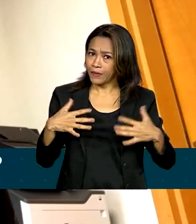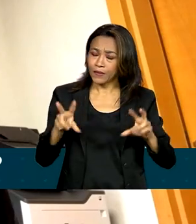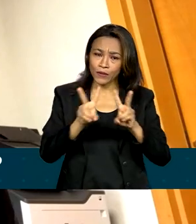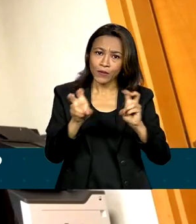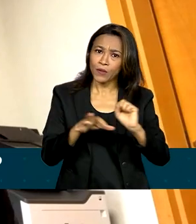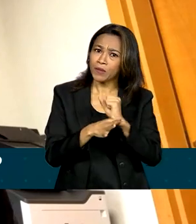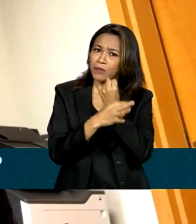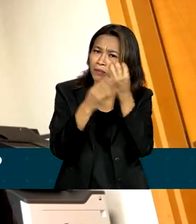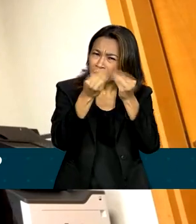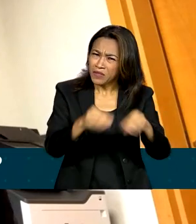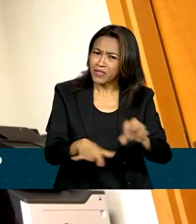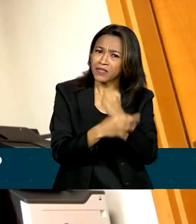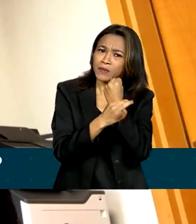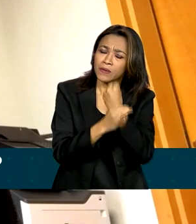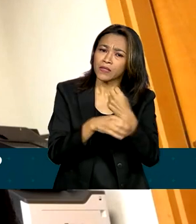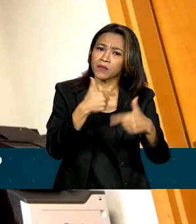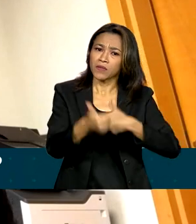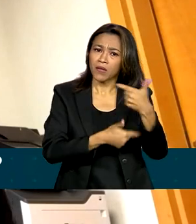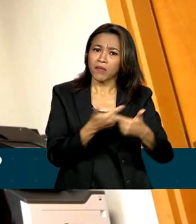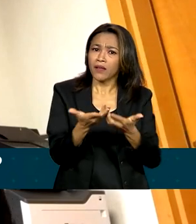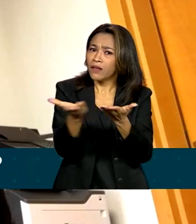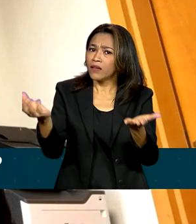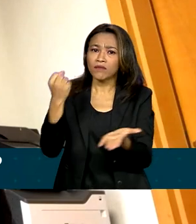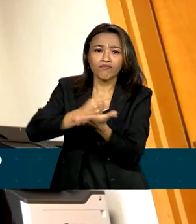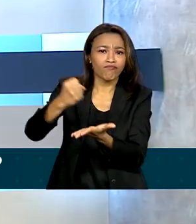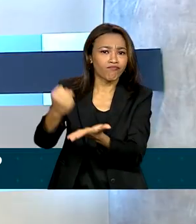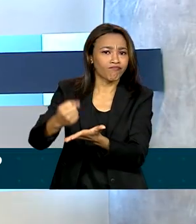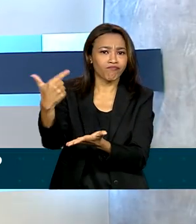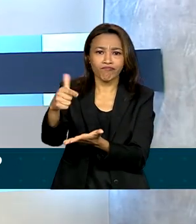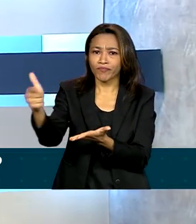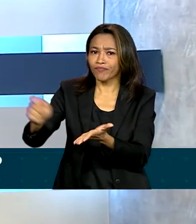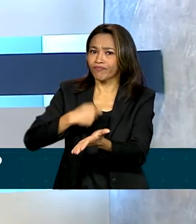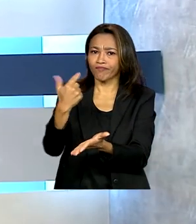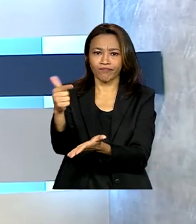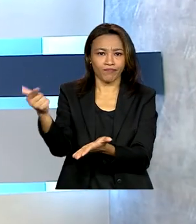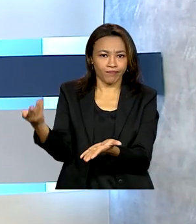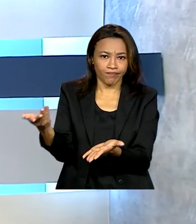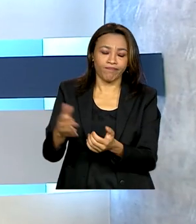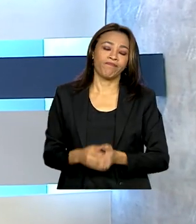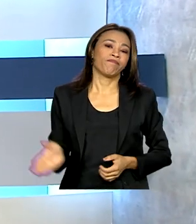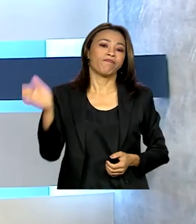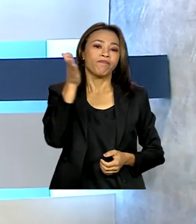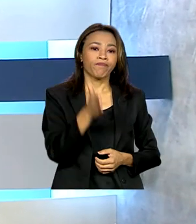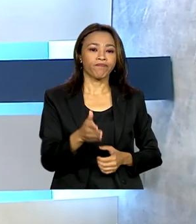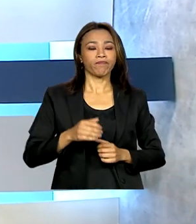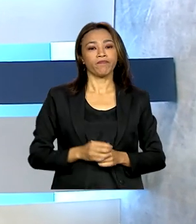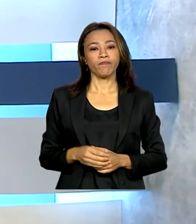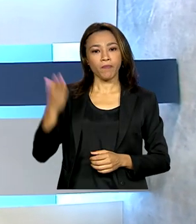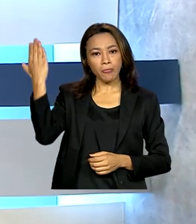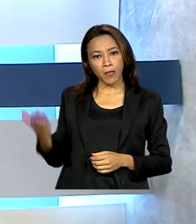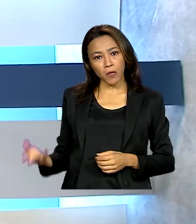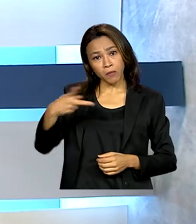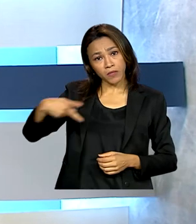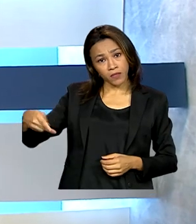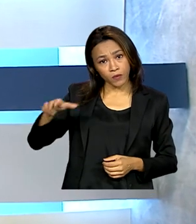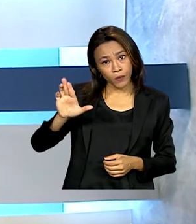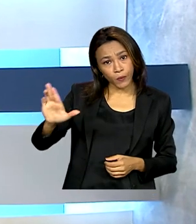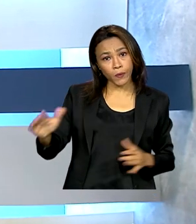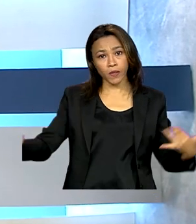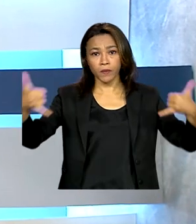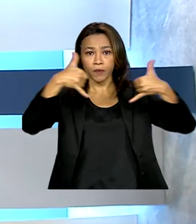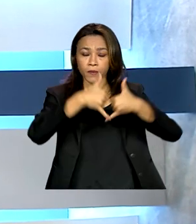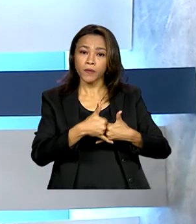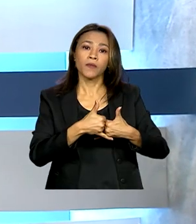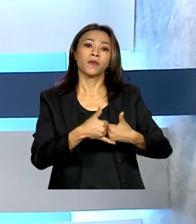de legislação e principalmente informalidade desses trabalhadores. O presidente Lula conversou por telefone